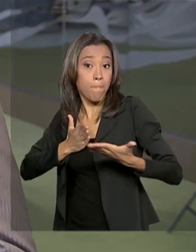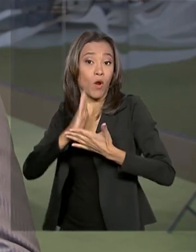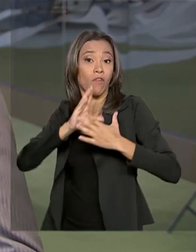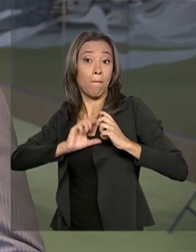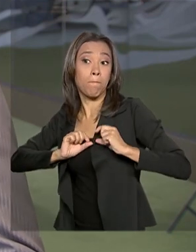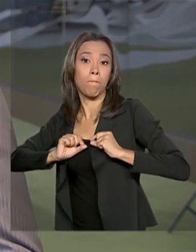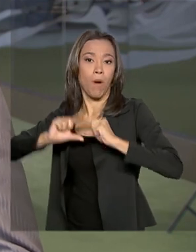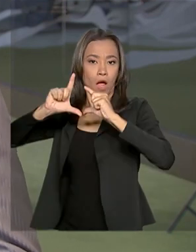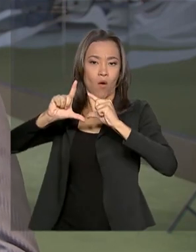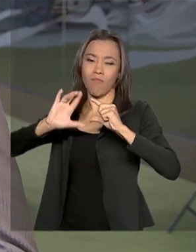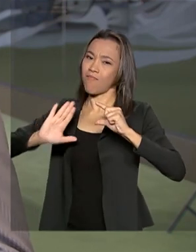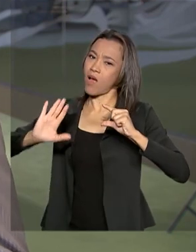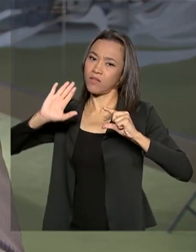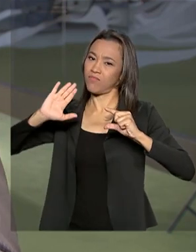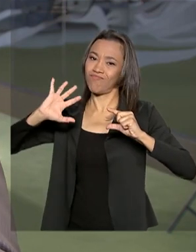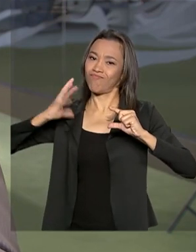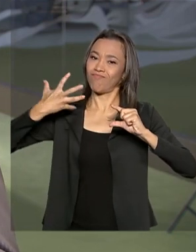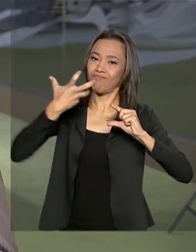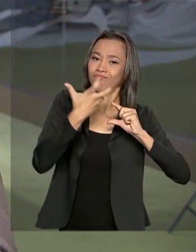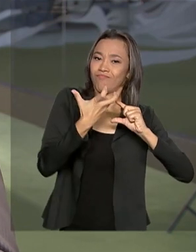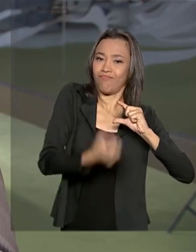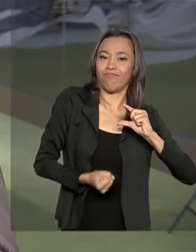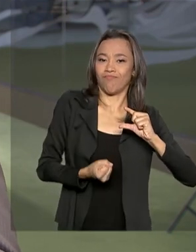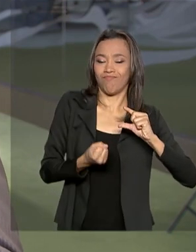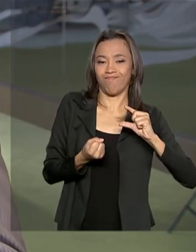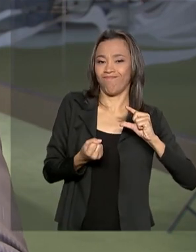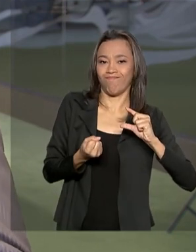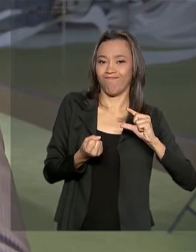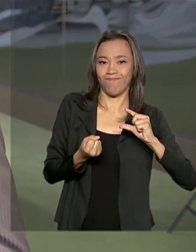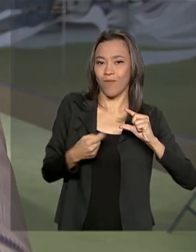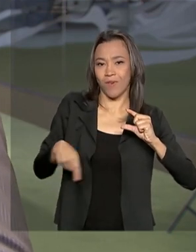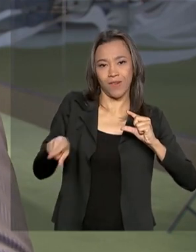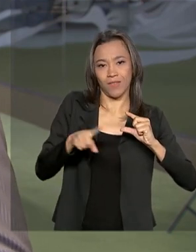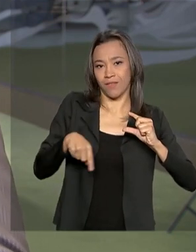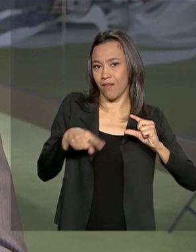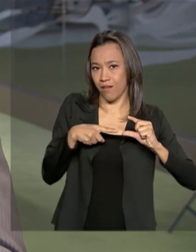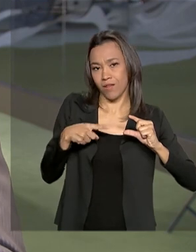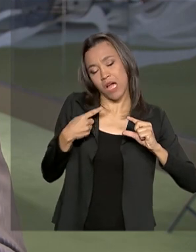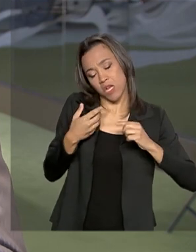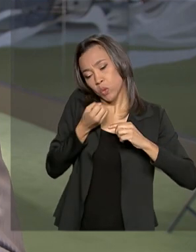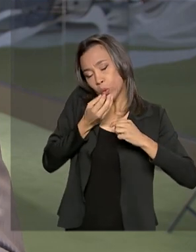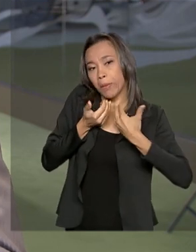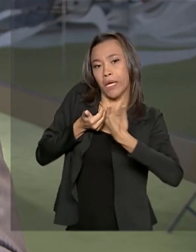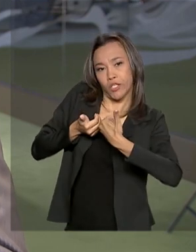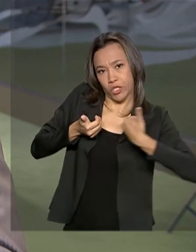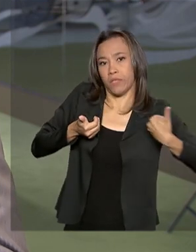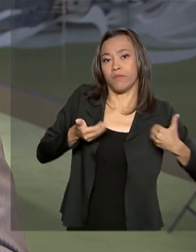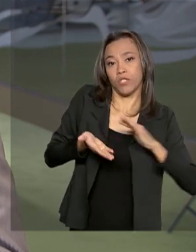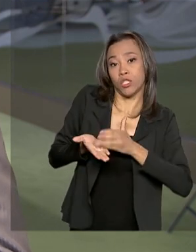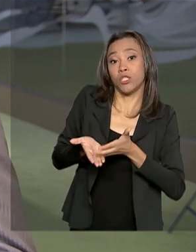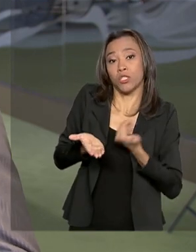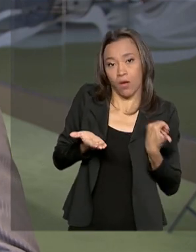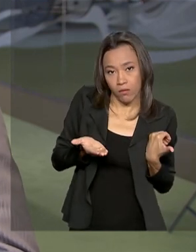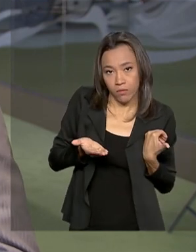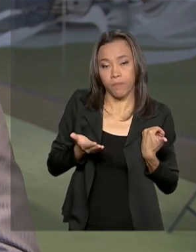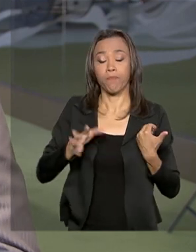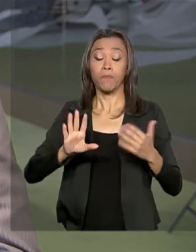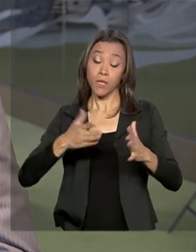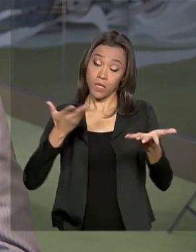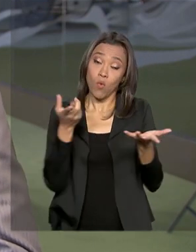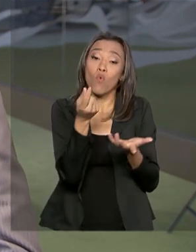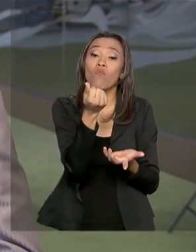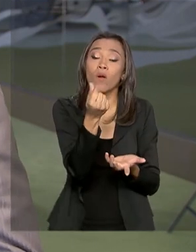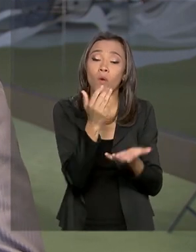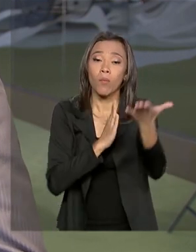decisão não foi muito bem recebida pela população e eles acabaram recuando. O valor aprovado, no final das